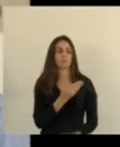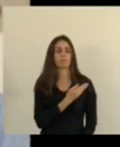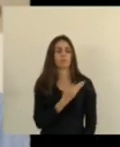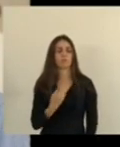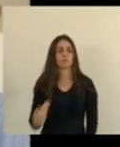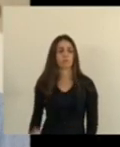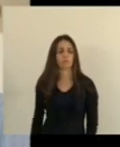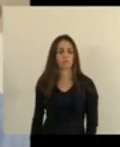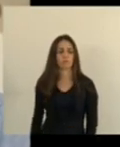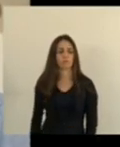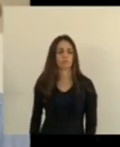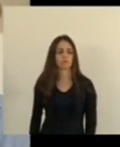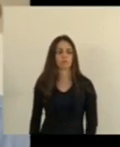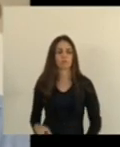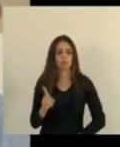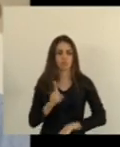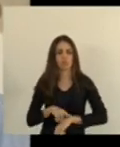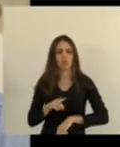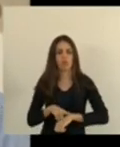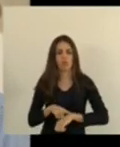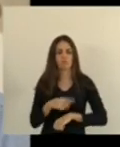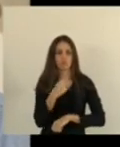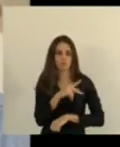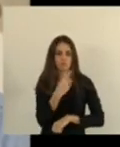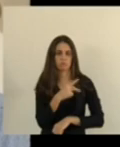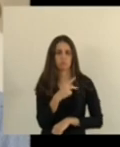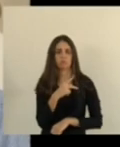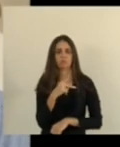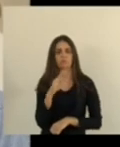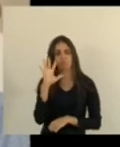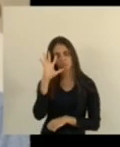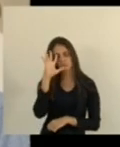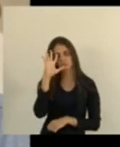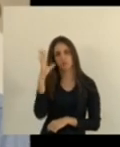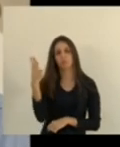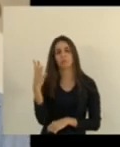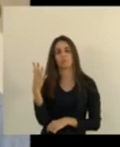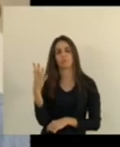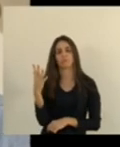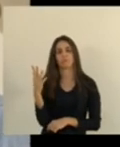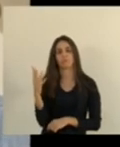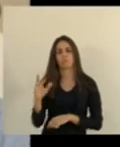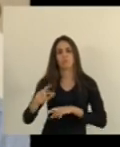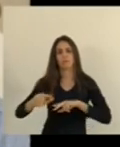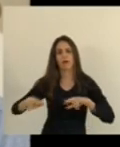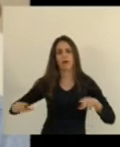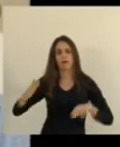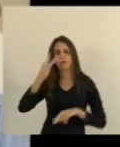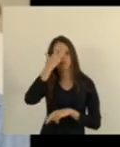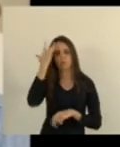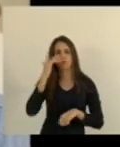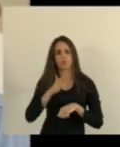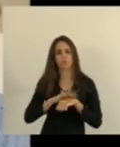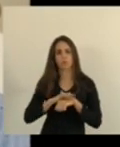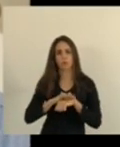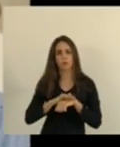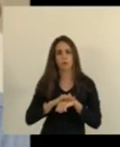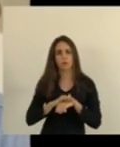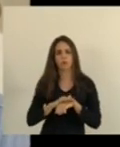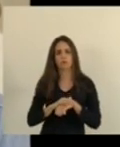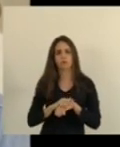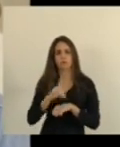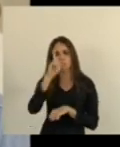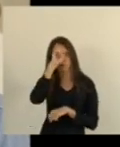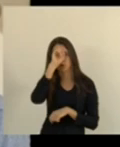dedique um tempo para as milhares de almas e de doentes o